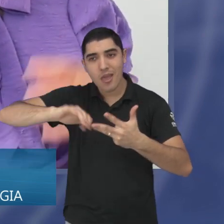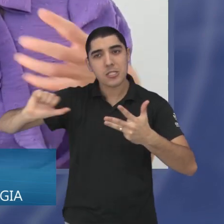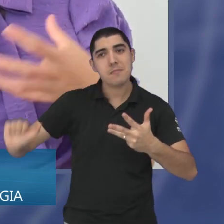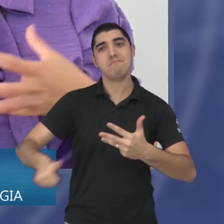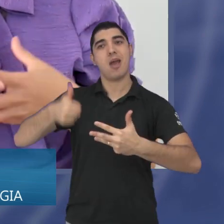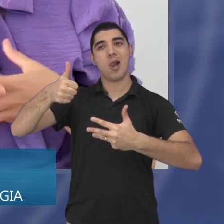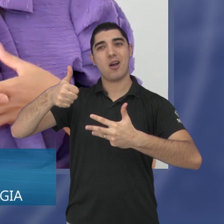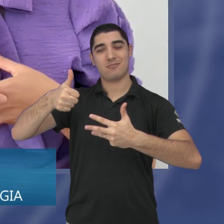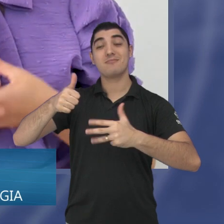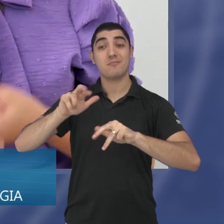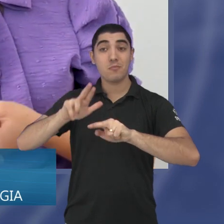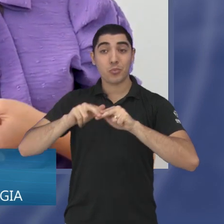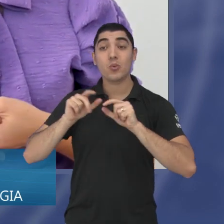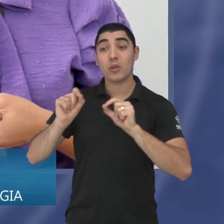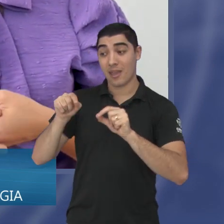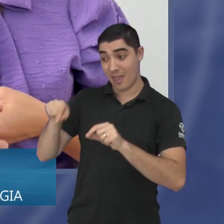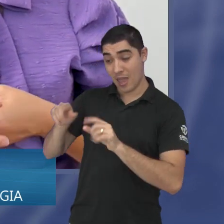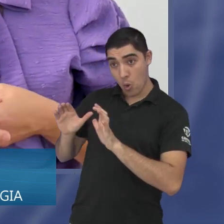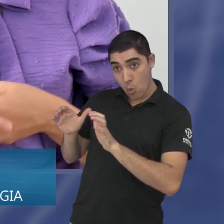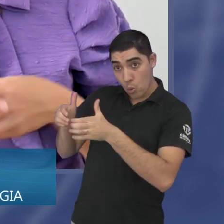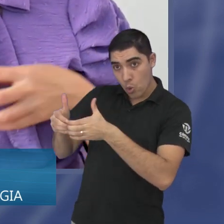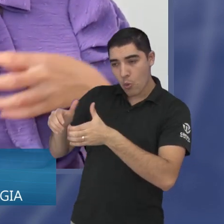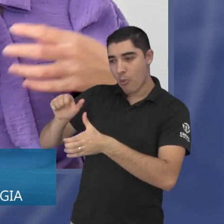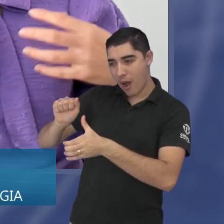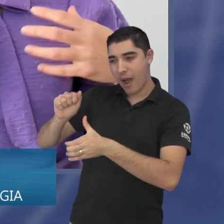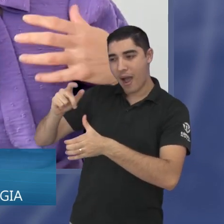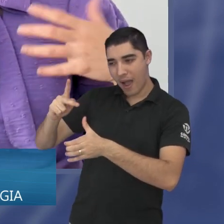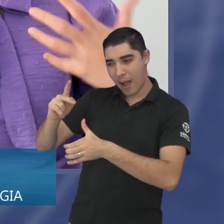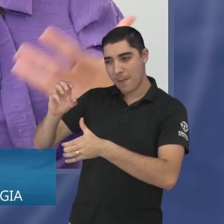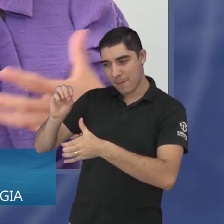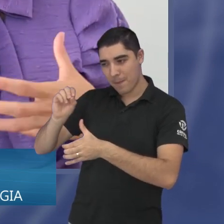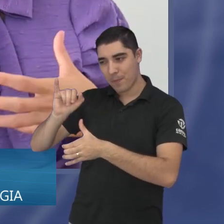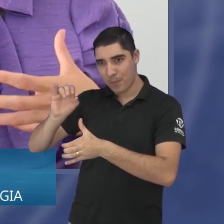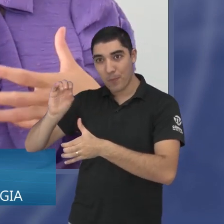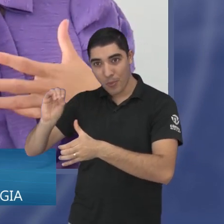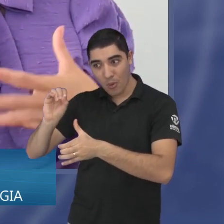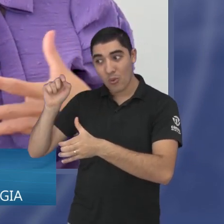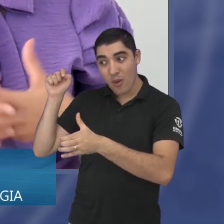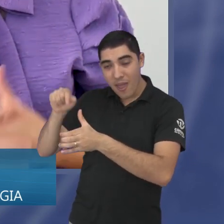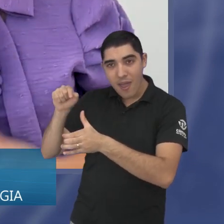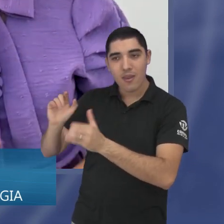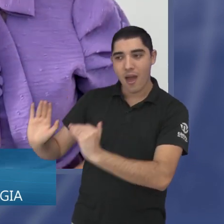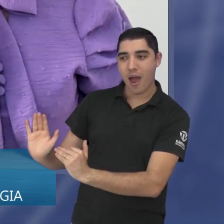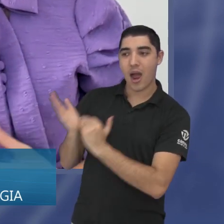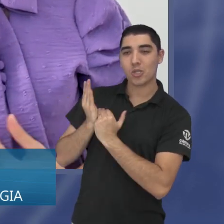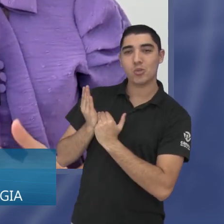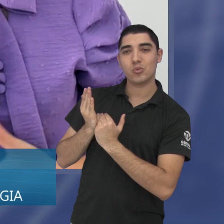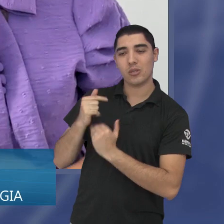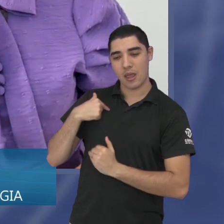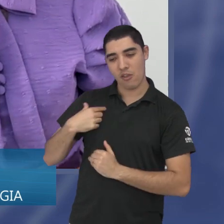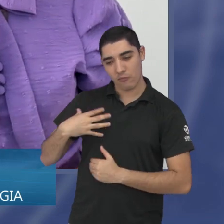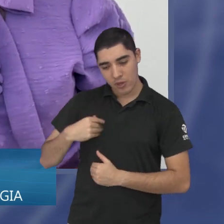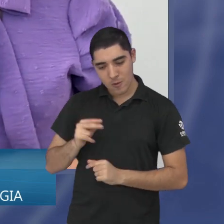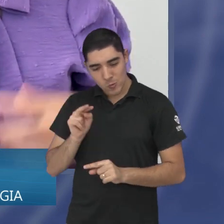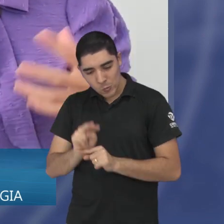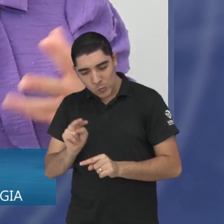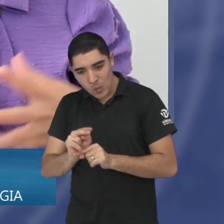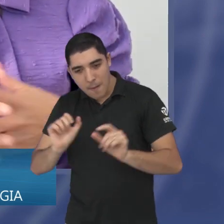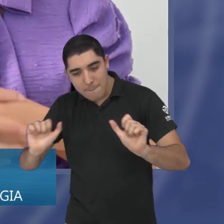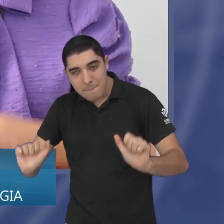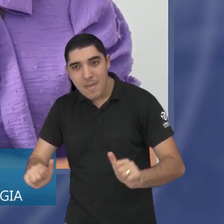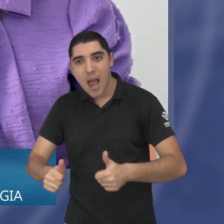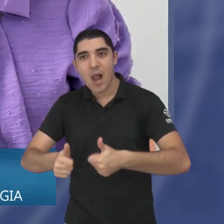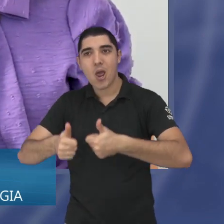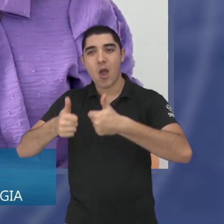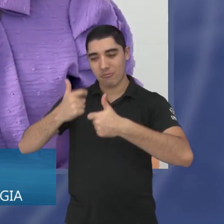apoio, ela fortalece esse trabalho de ter uma criança, ou de ter um filho dentro de